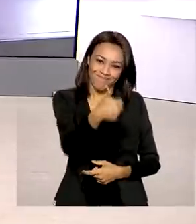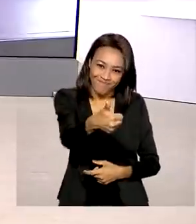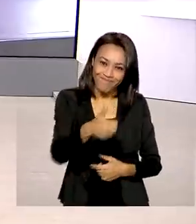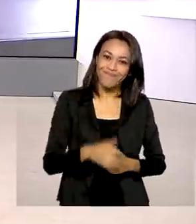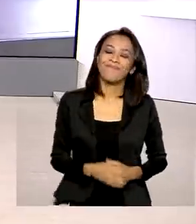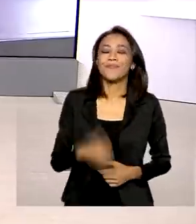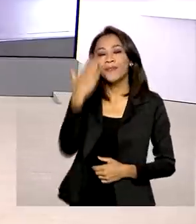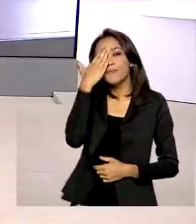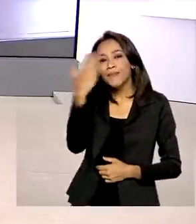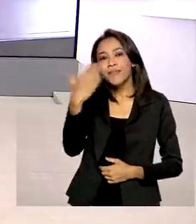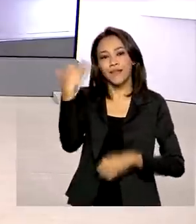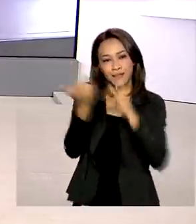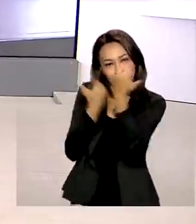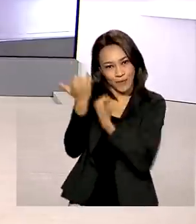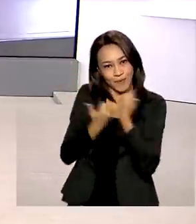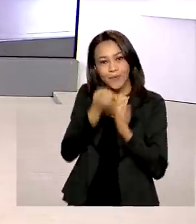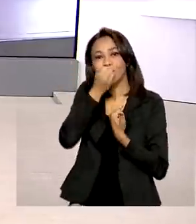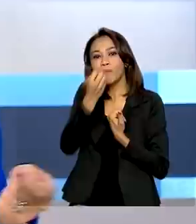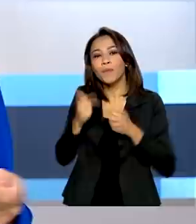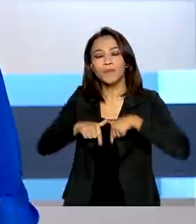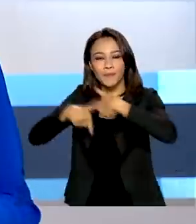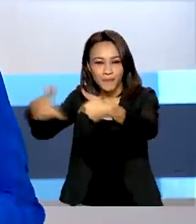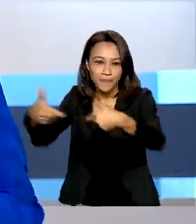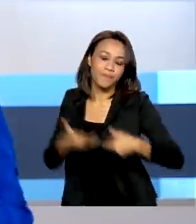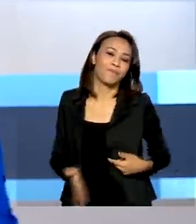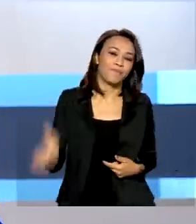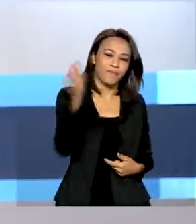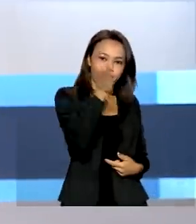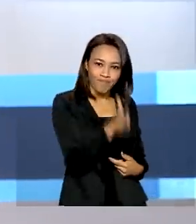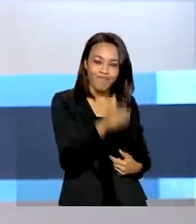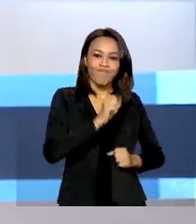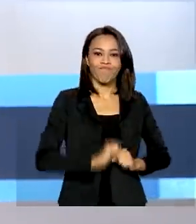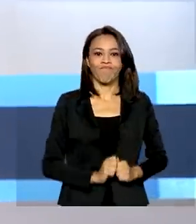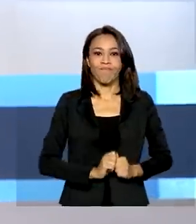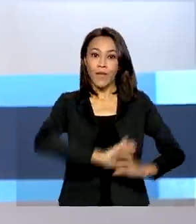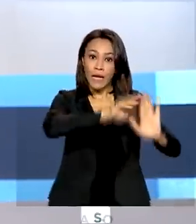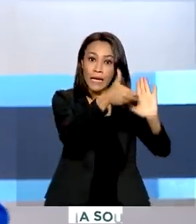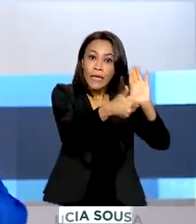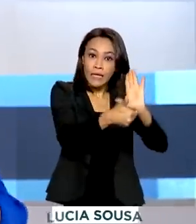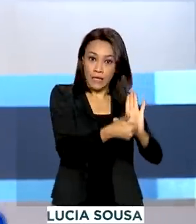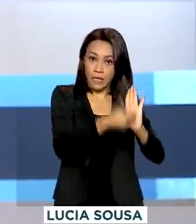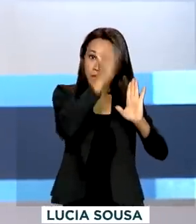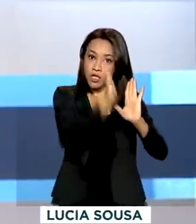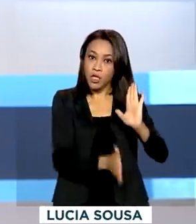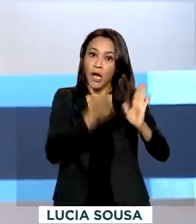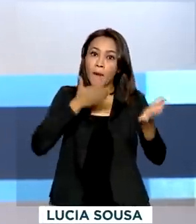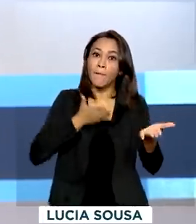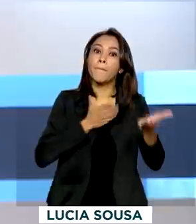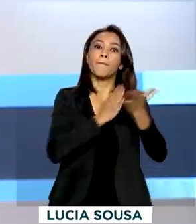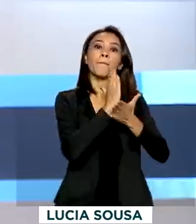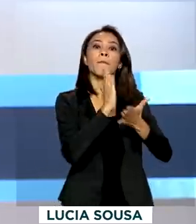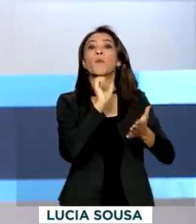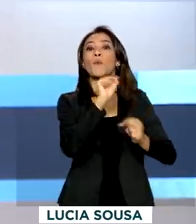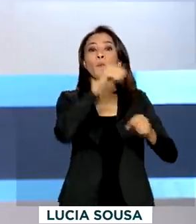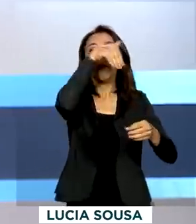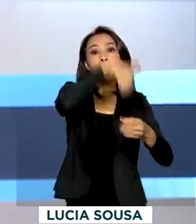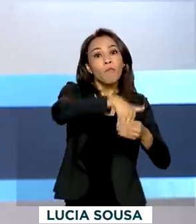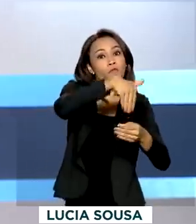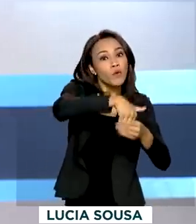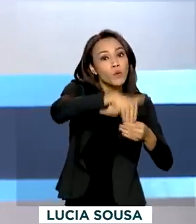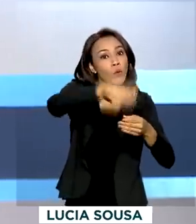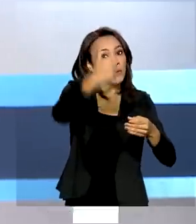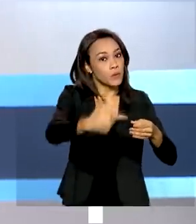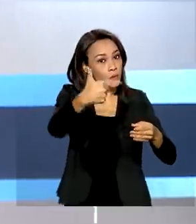Márcia. Muito obrigada pelas suas informações, bom trabalho para você. E olha, a Câmara dos Deputados aprovou em segundo turno a proposta de emenda à